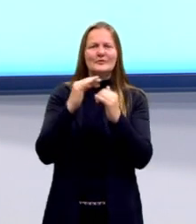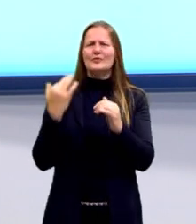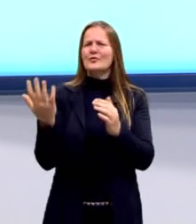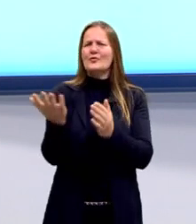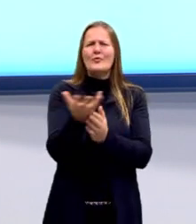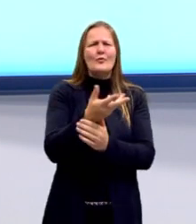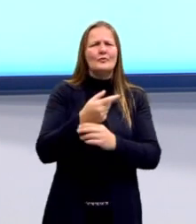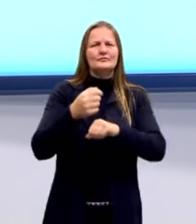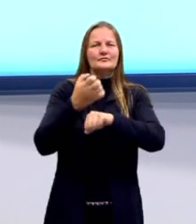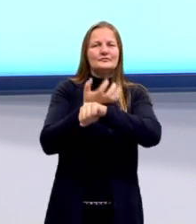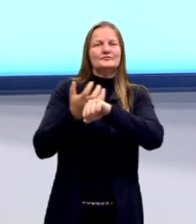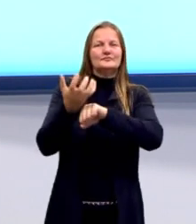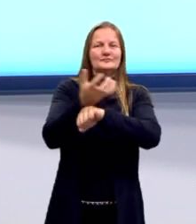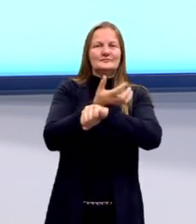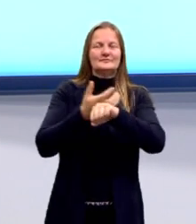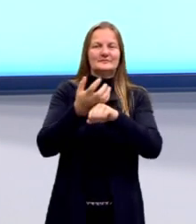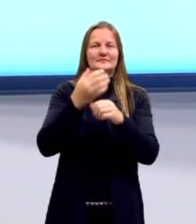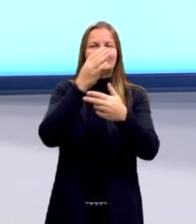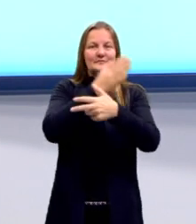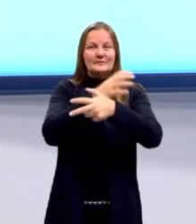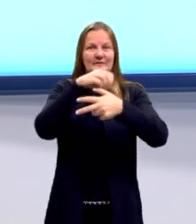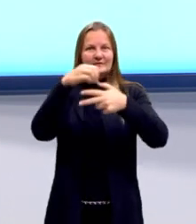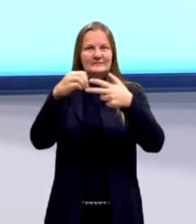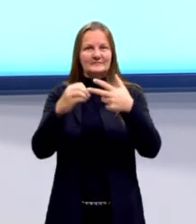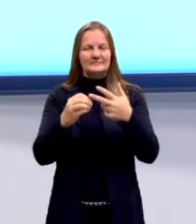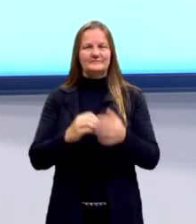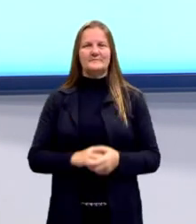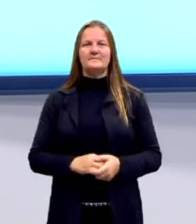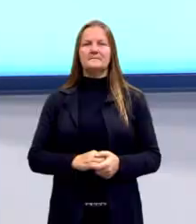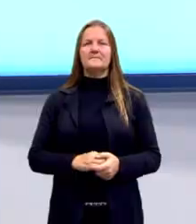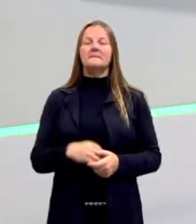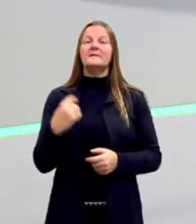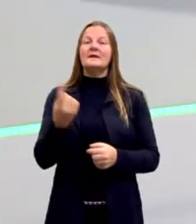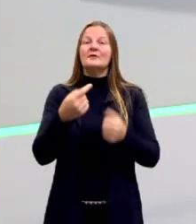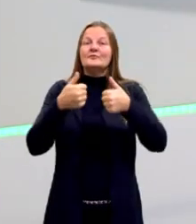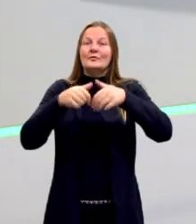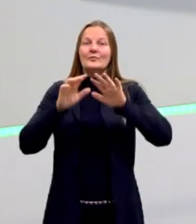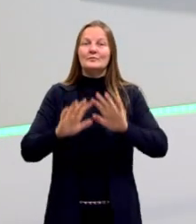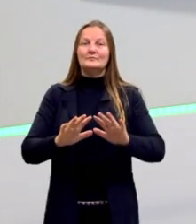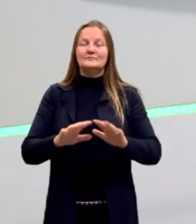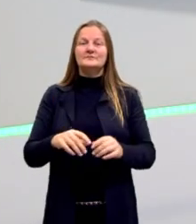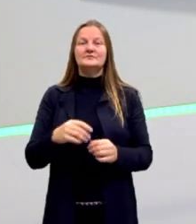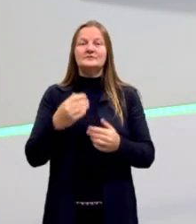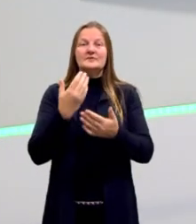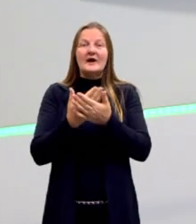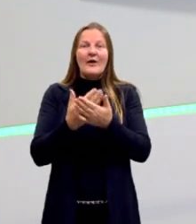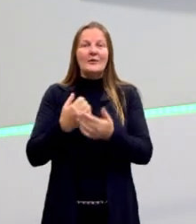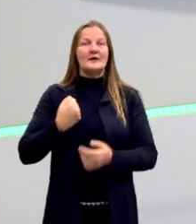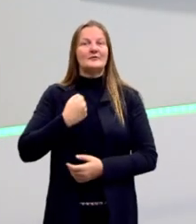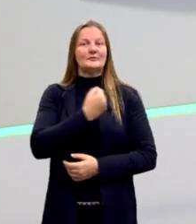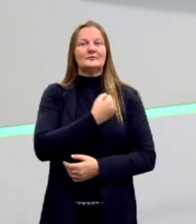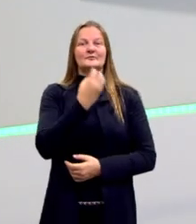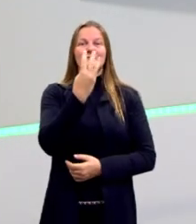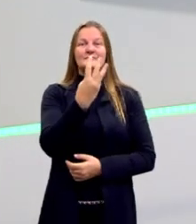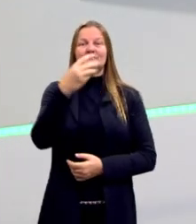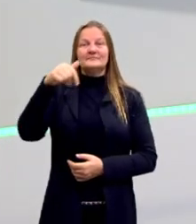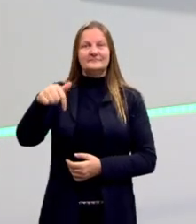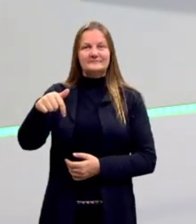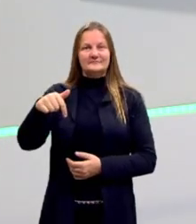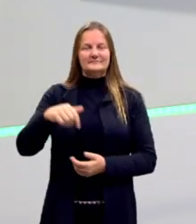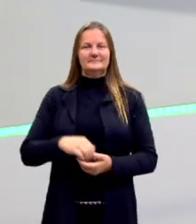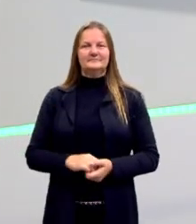componentes então do nosso pré-ENEM. Nós vamos hoje então para a nossa aula de número 37.